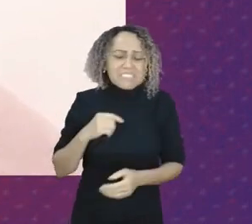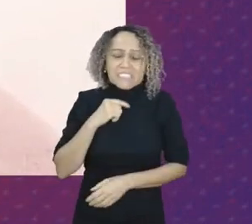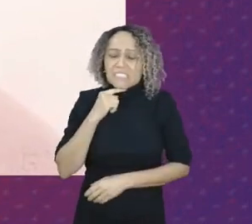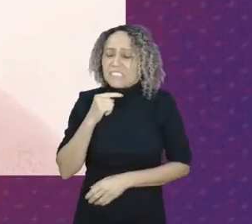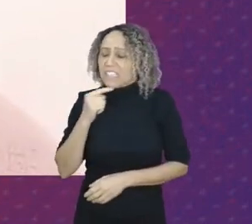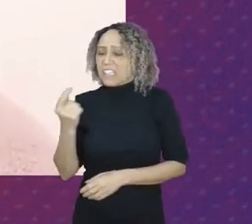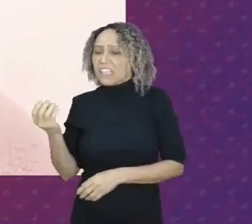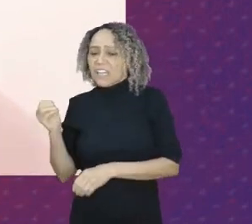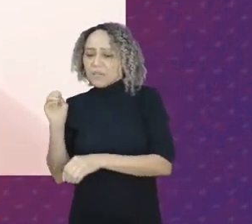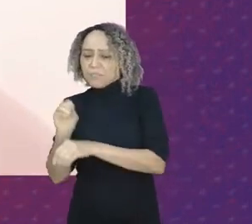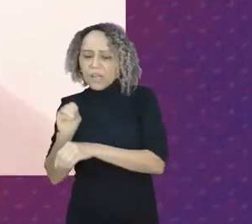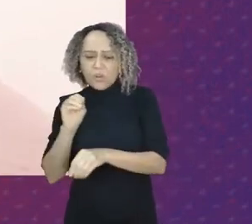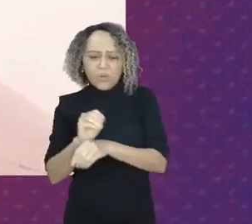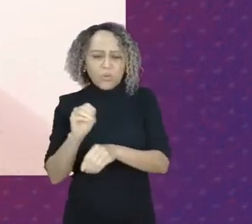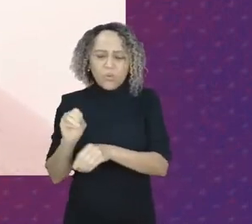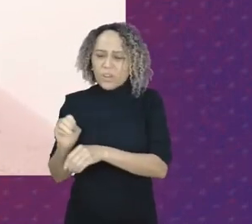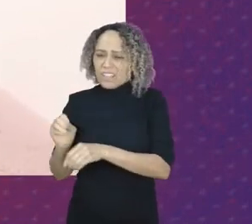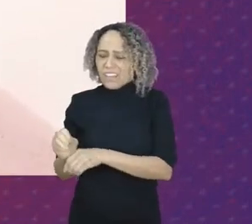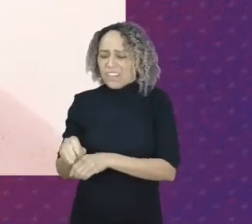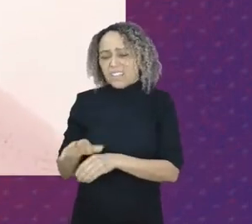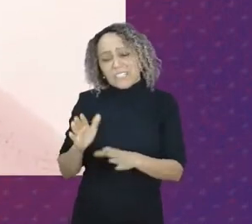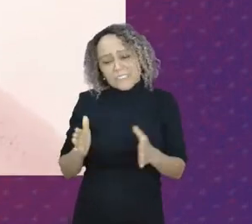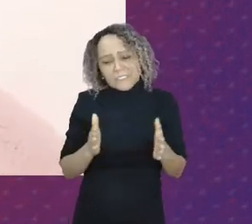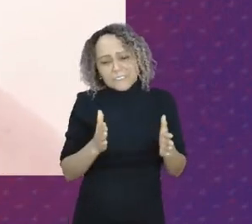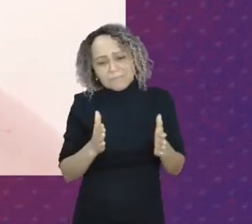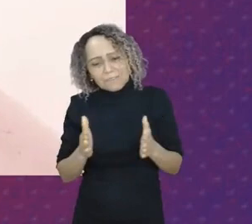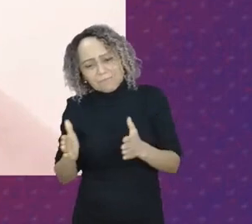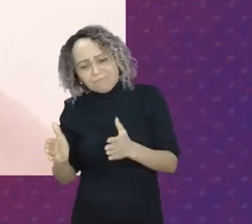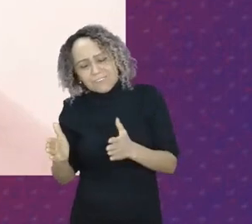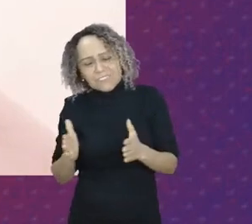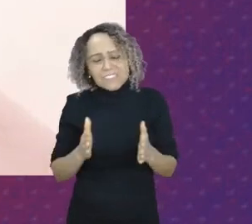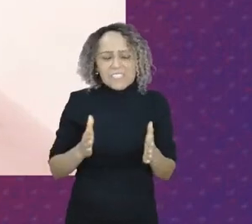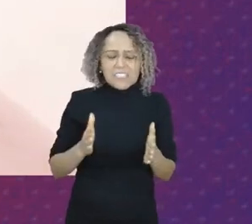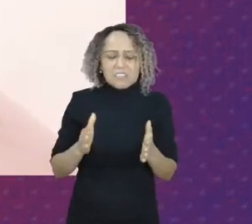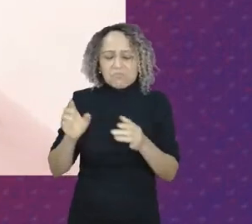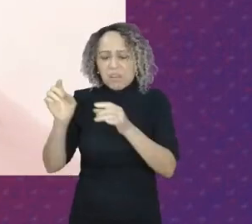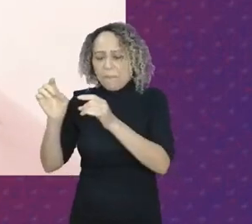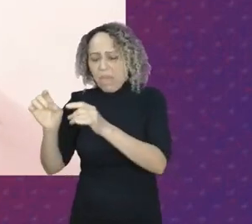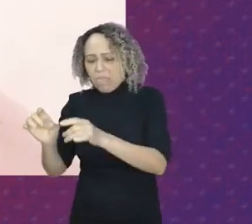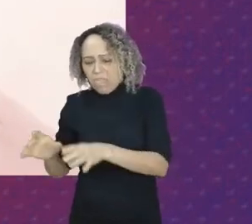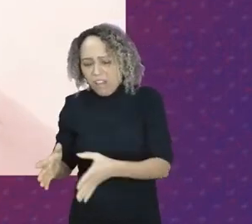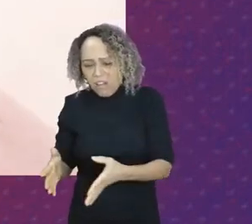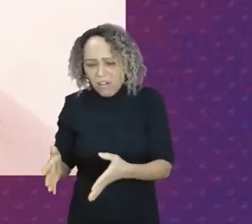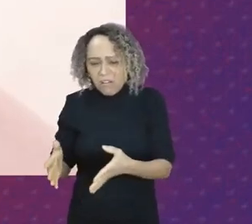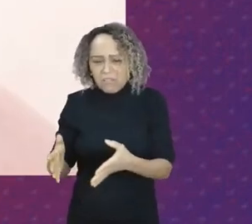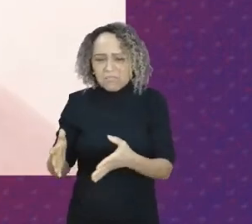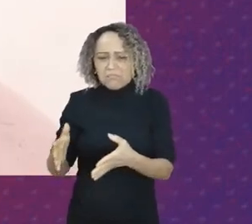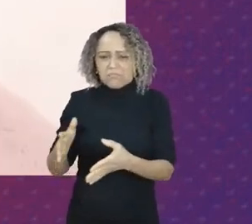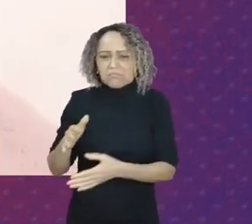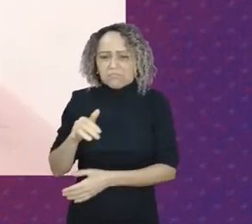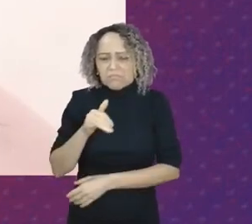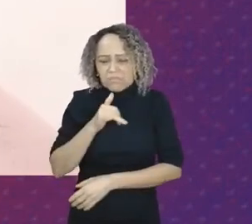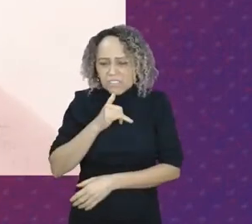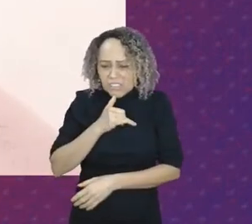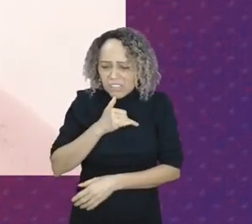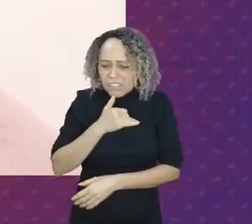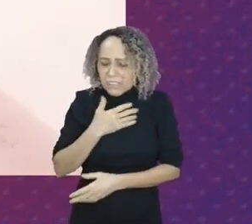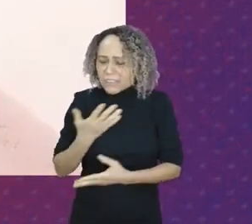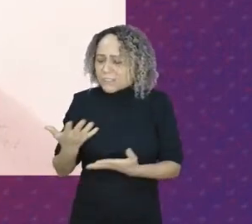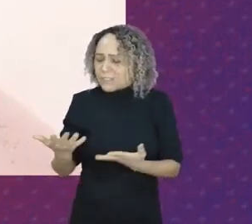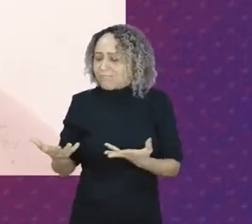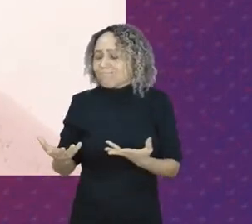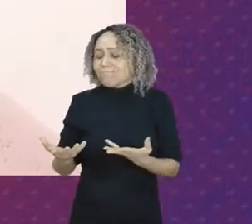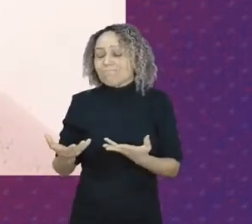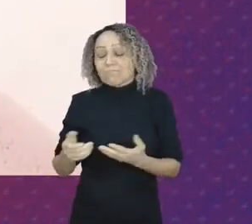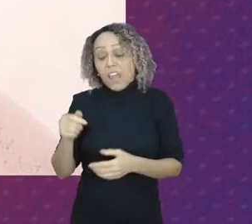esse processo de luto, por esse processo de abandono. E nós precisamos olhar para isso, porque é